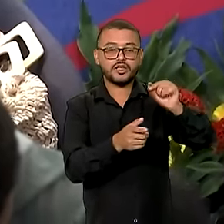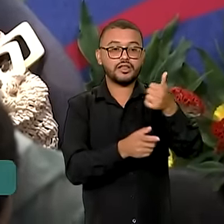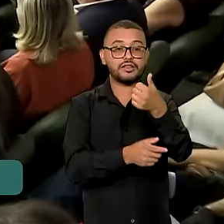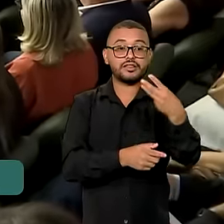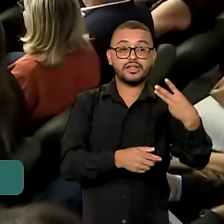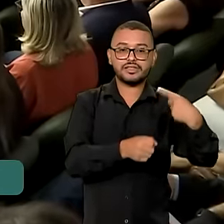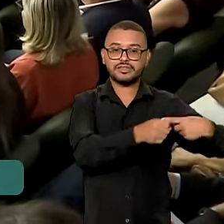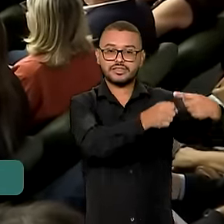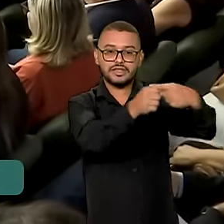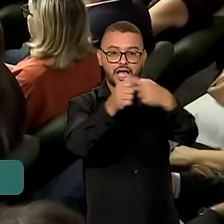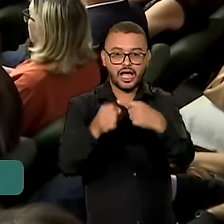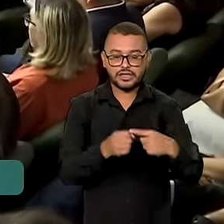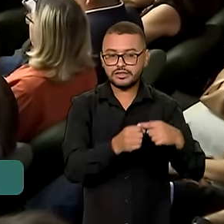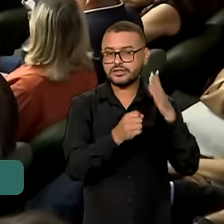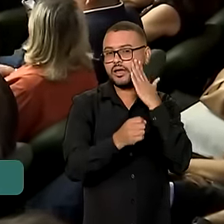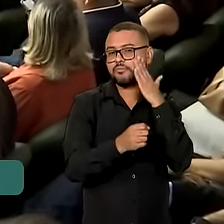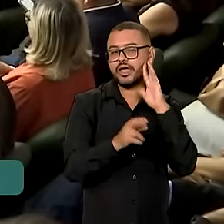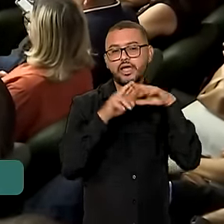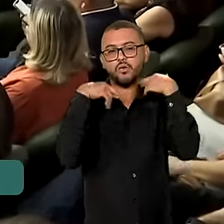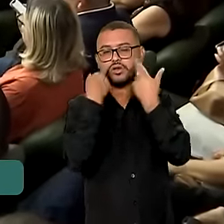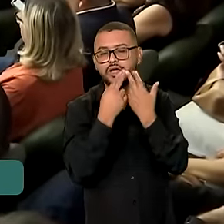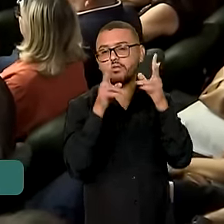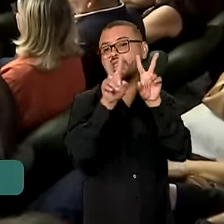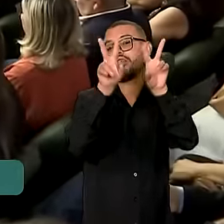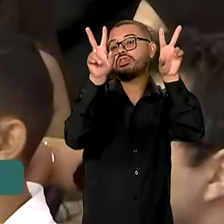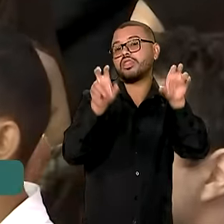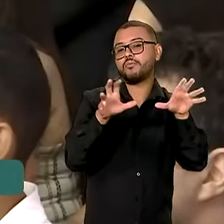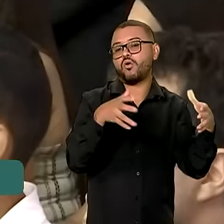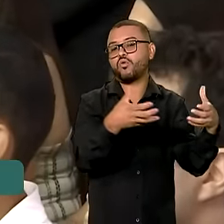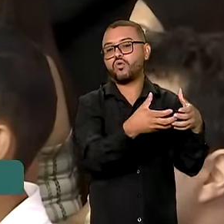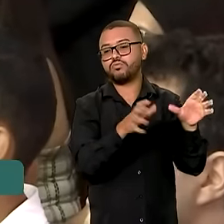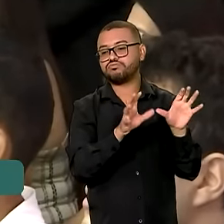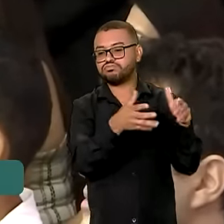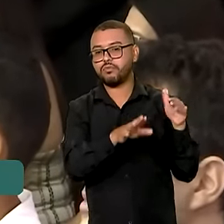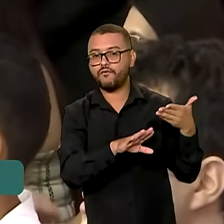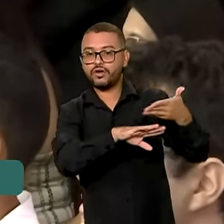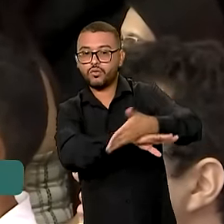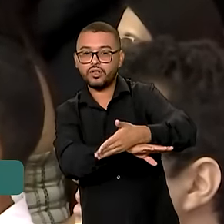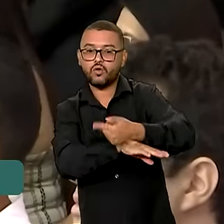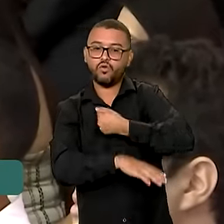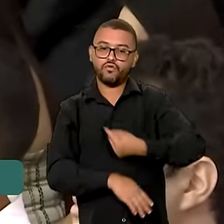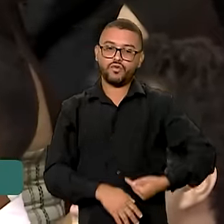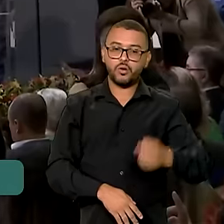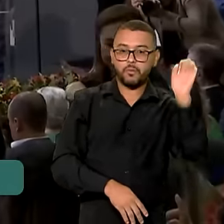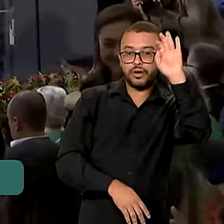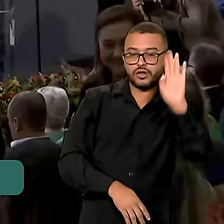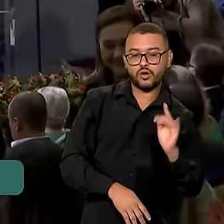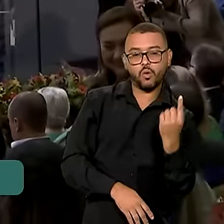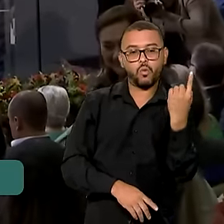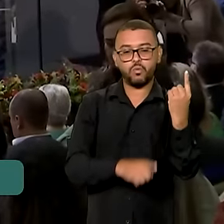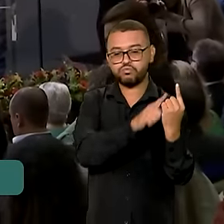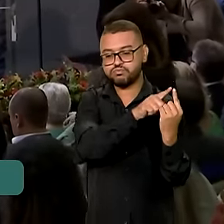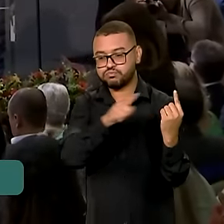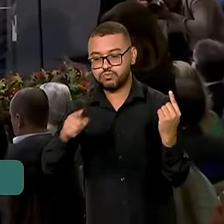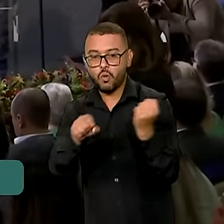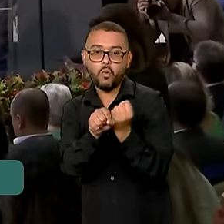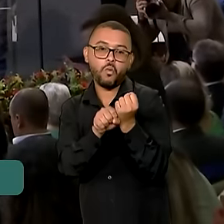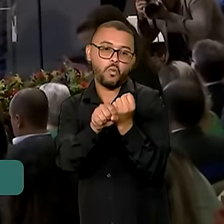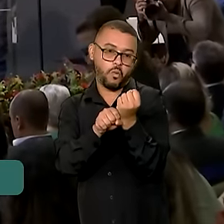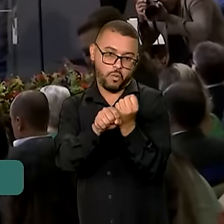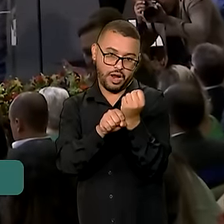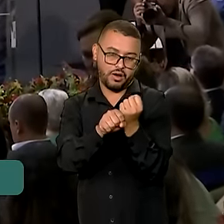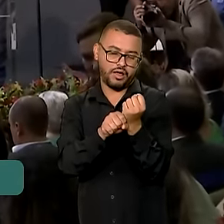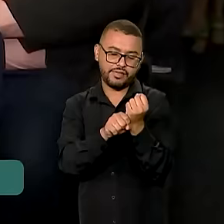cidades-sede para receber reuniões às temáticas do grupo durante a gestão brasileira, que terá um ano de duração e deverá se